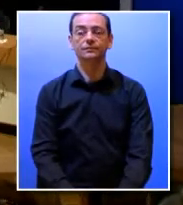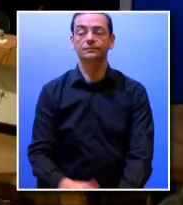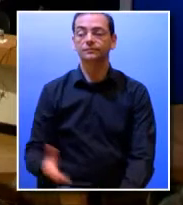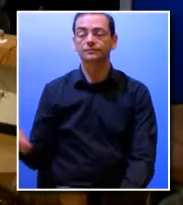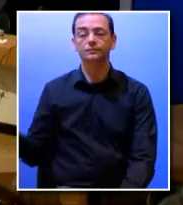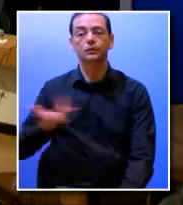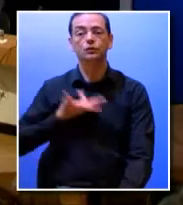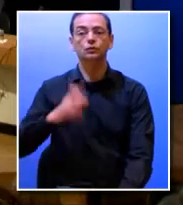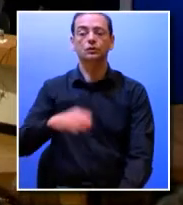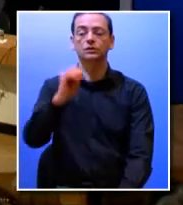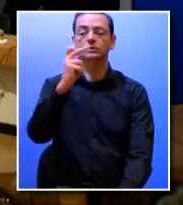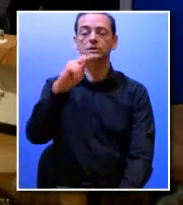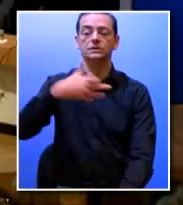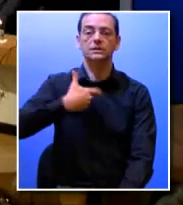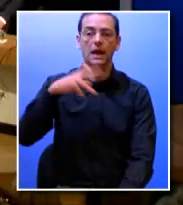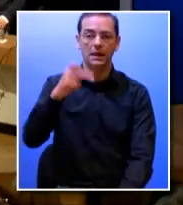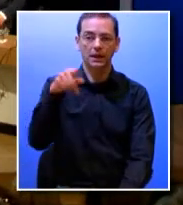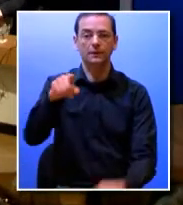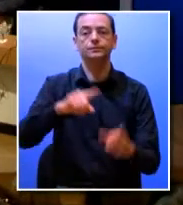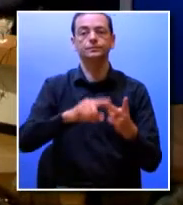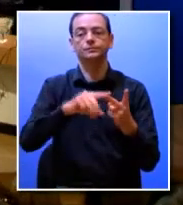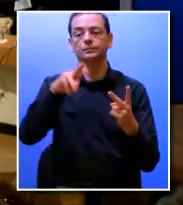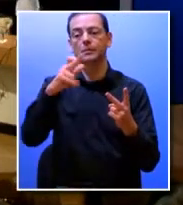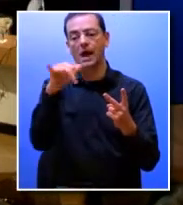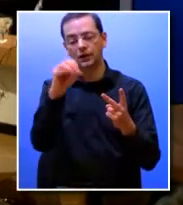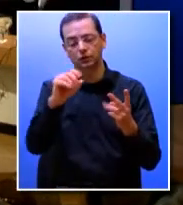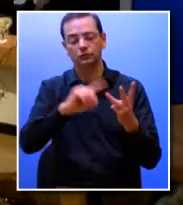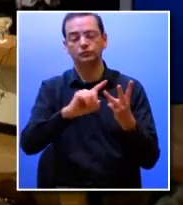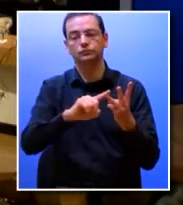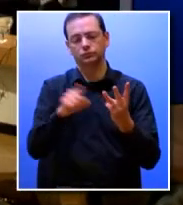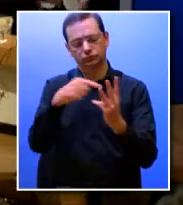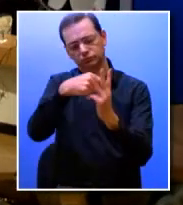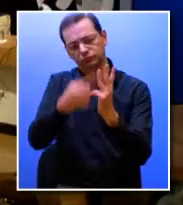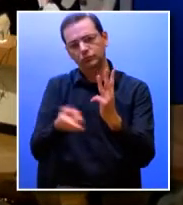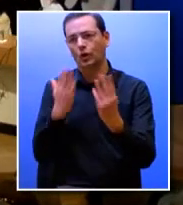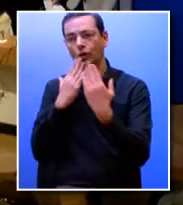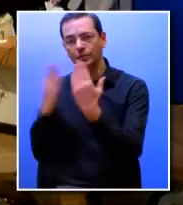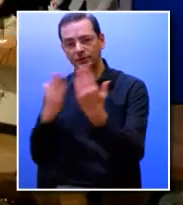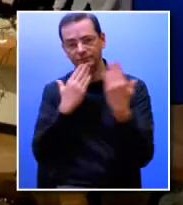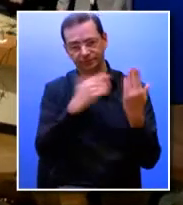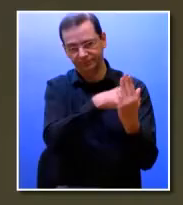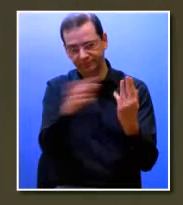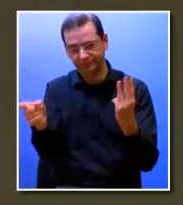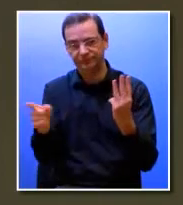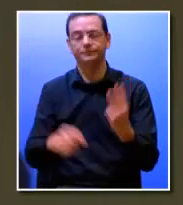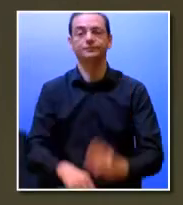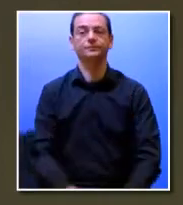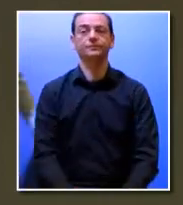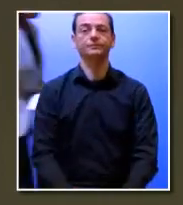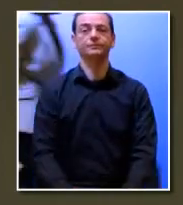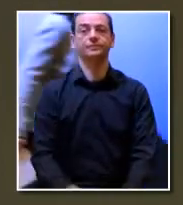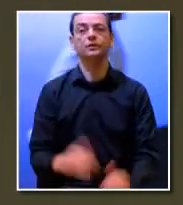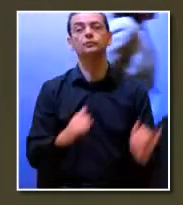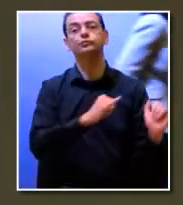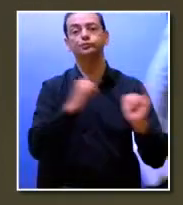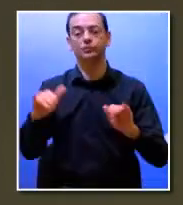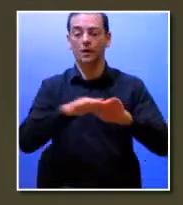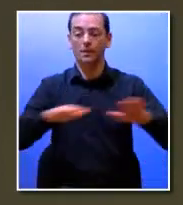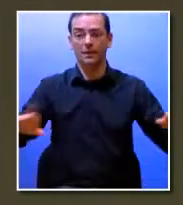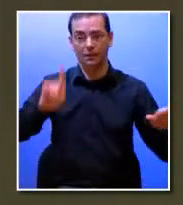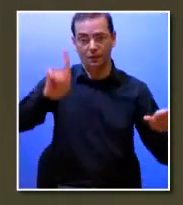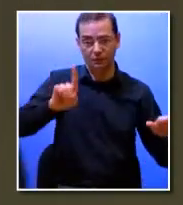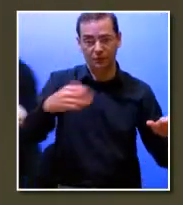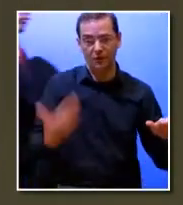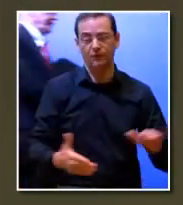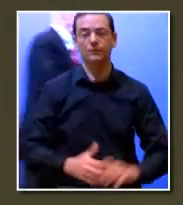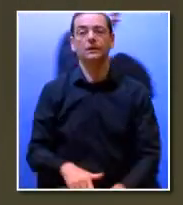Doutora Sandra Franha, Doutor Mário Martins, professor António Caetano, muito obrigado. Vamos passar para o primeiro painel, mas eu queria também